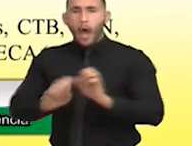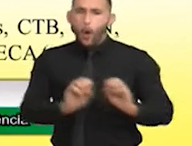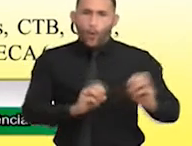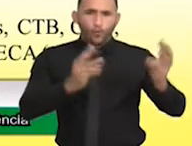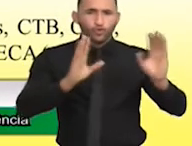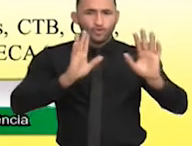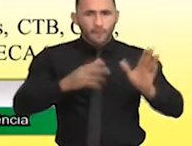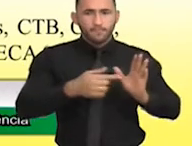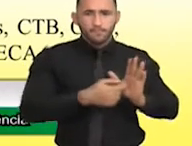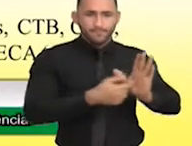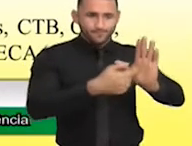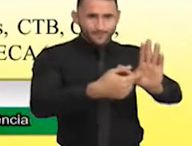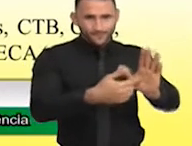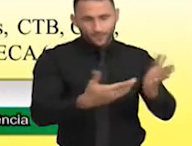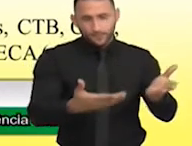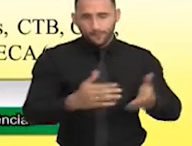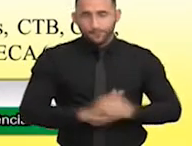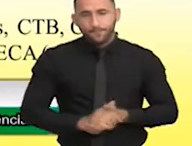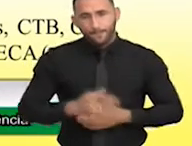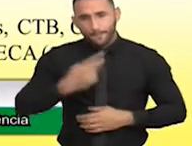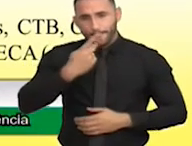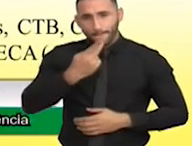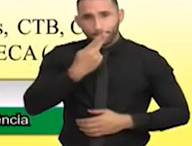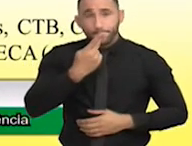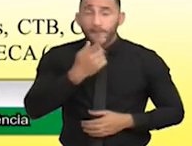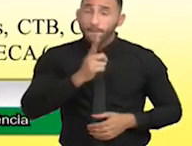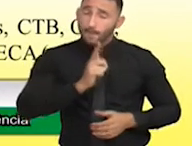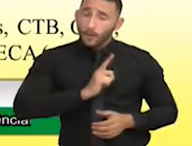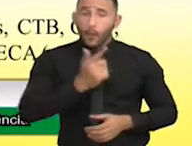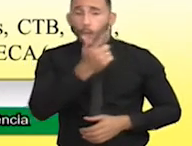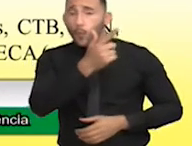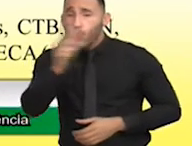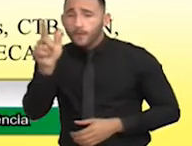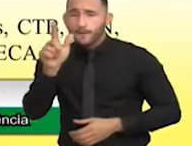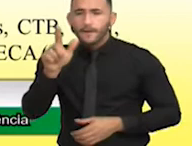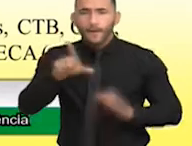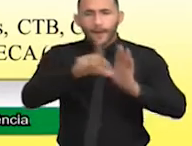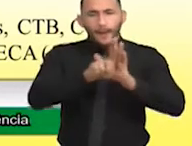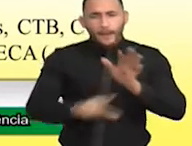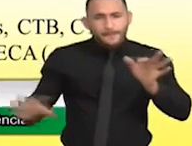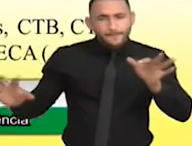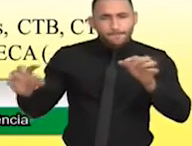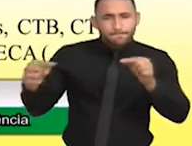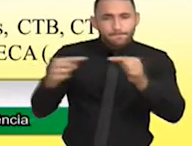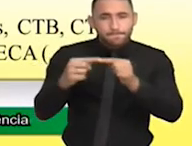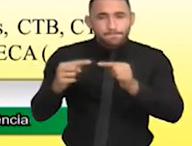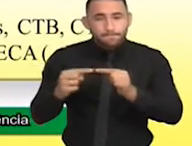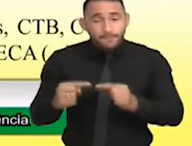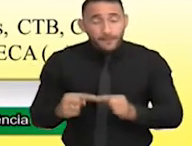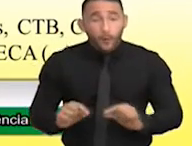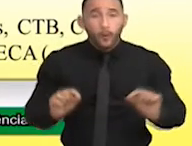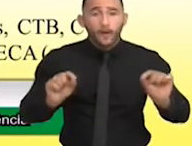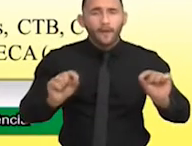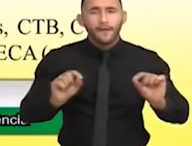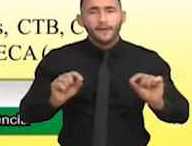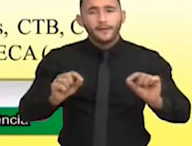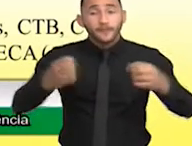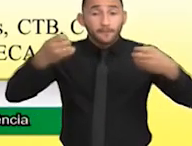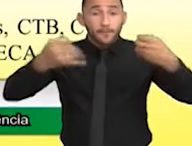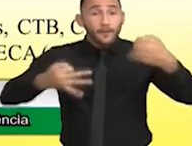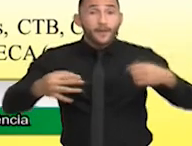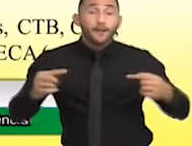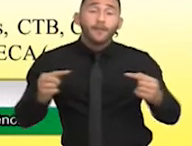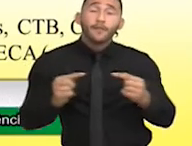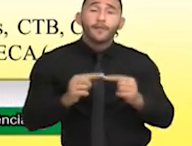vocês, a Constituição também, e ali, lembrando que nós temos leis infraconstitucionais que em todo nosso ordenamento se fala dos direitos da pessoa com deficiência.